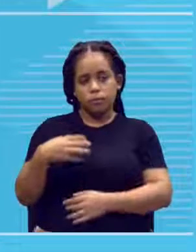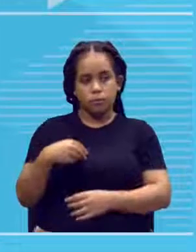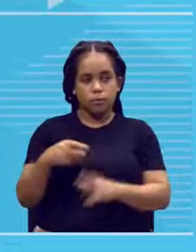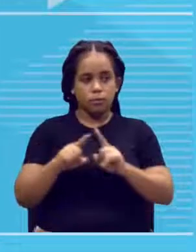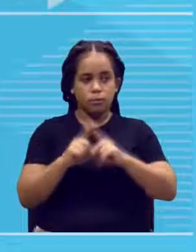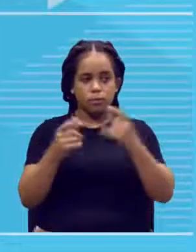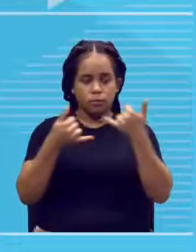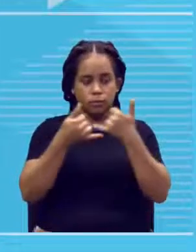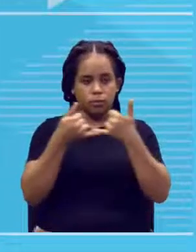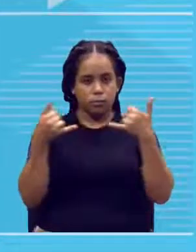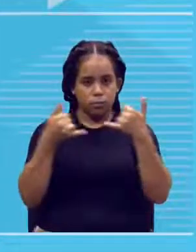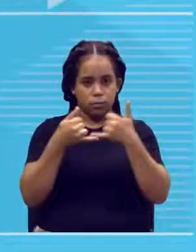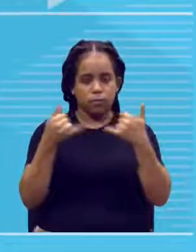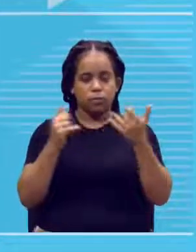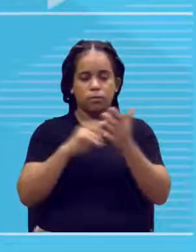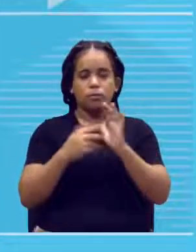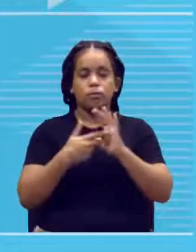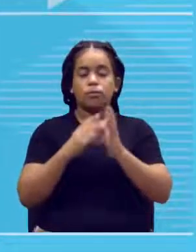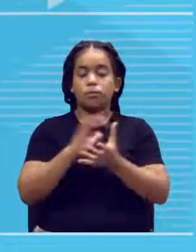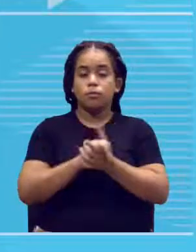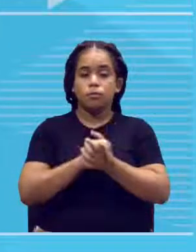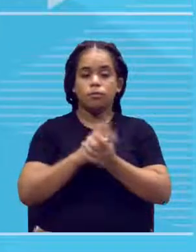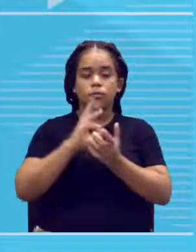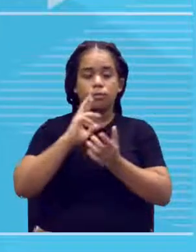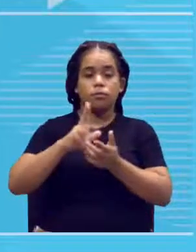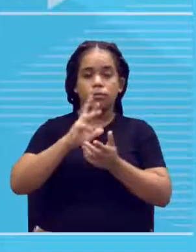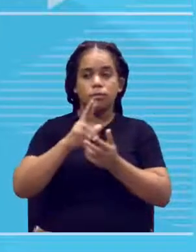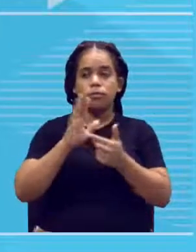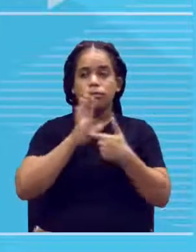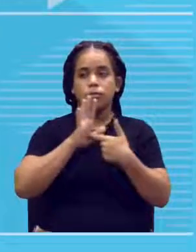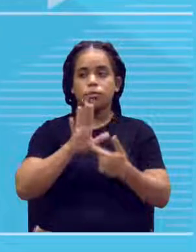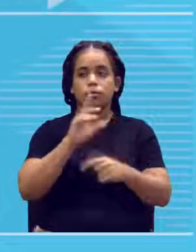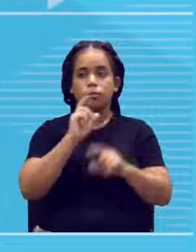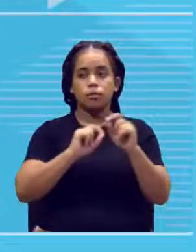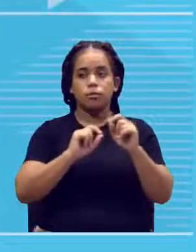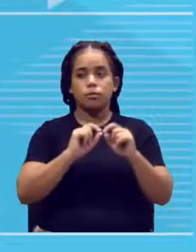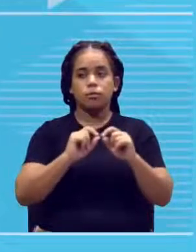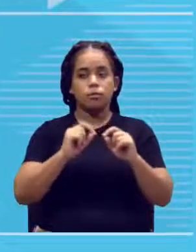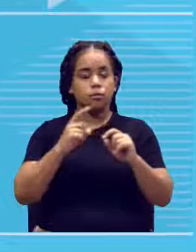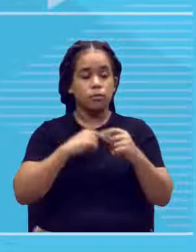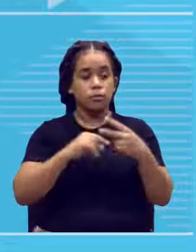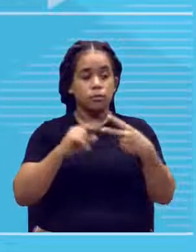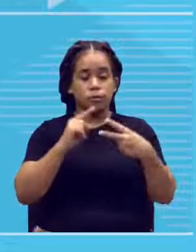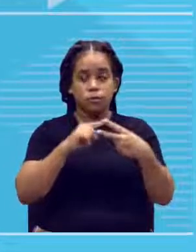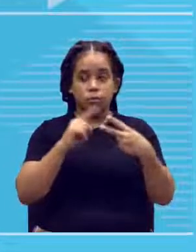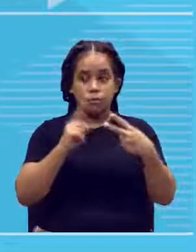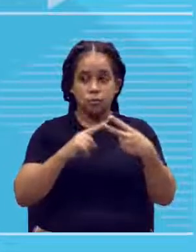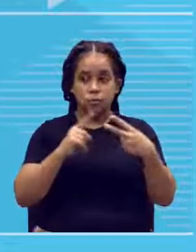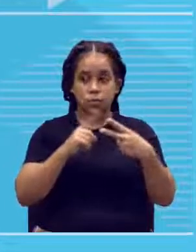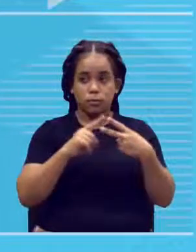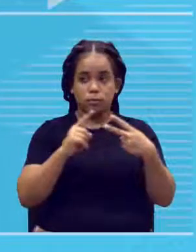aqui é casamento? É não, tá? Tá, tá mostrando pra gente que esses dois são